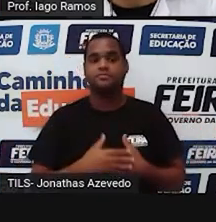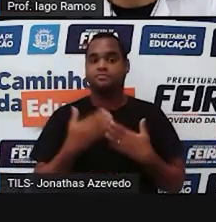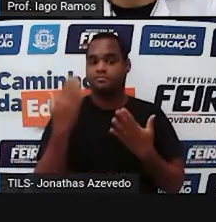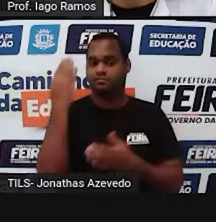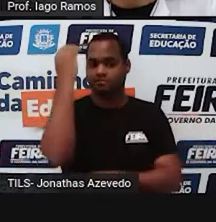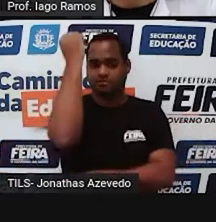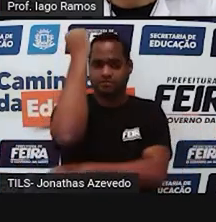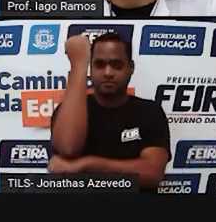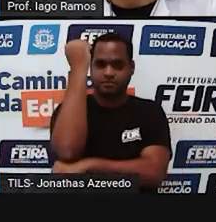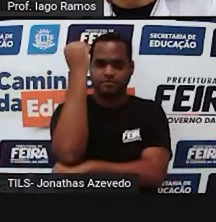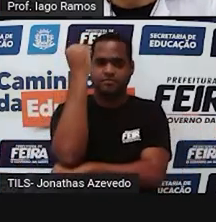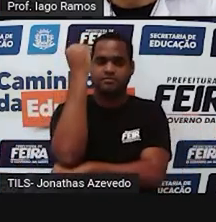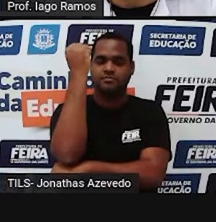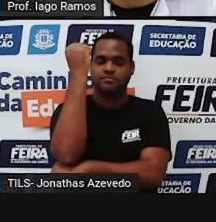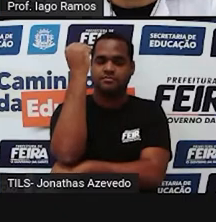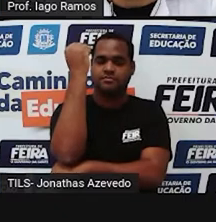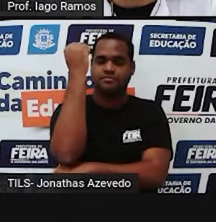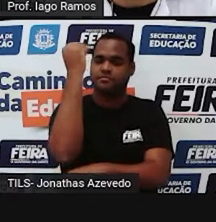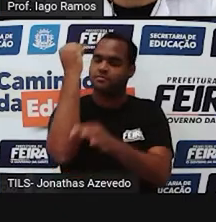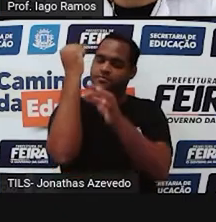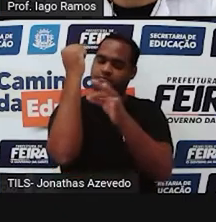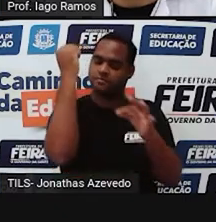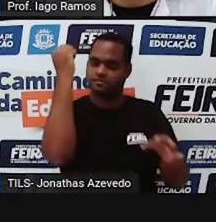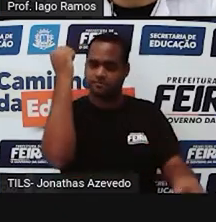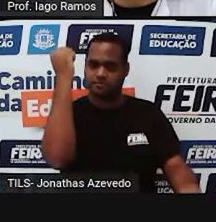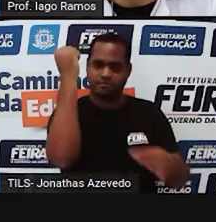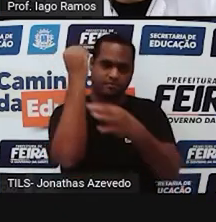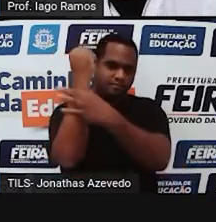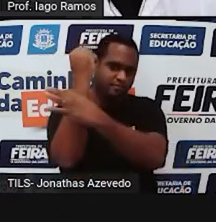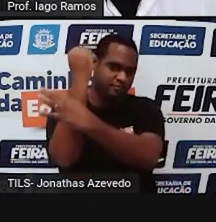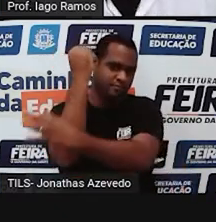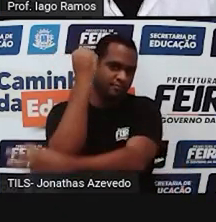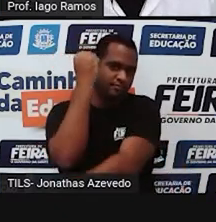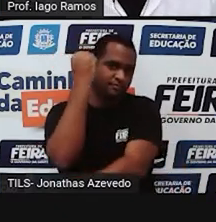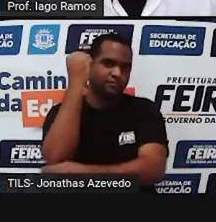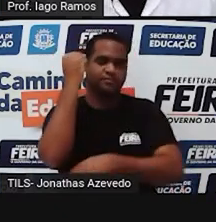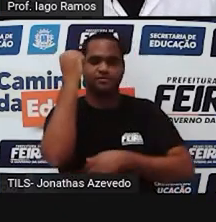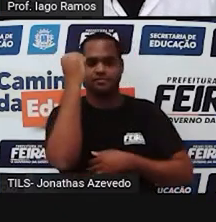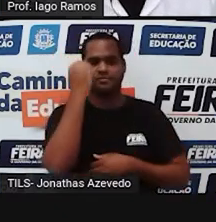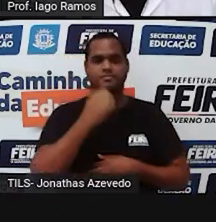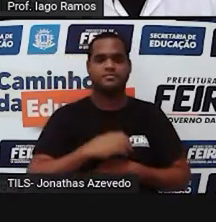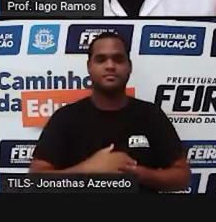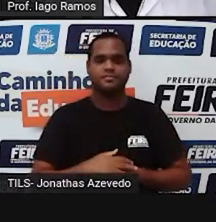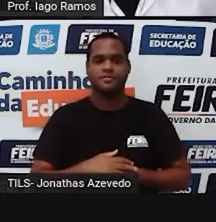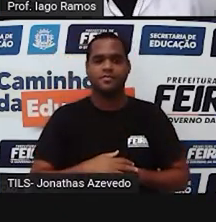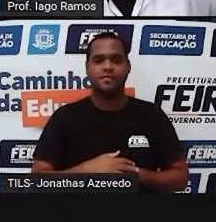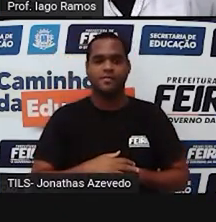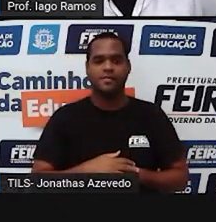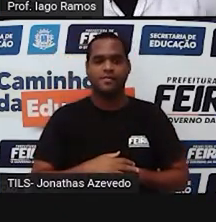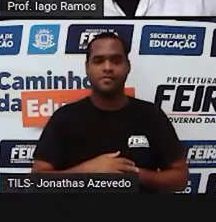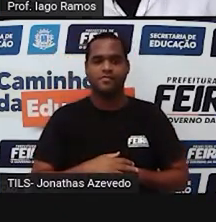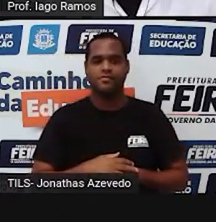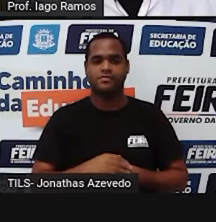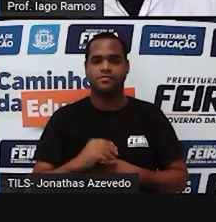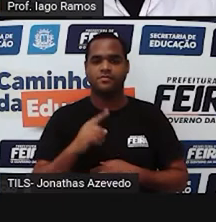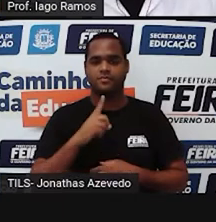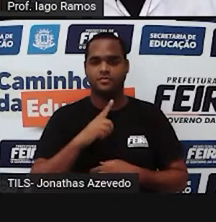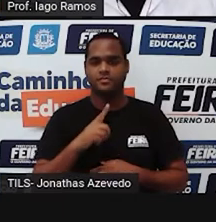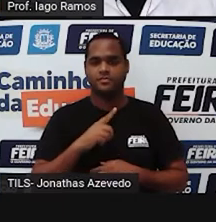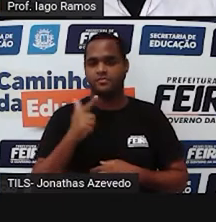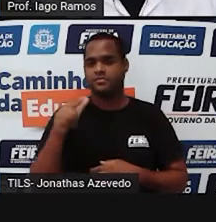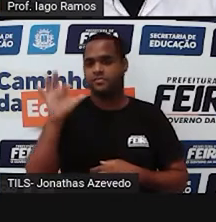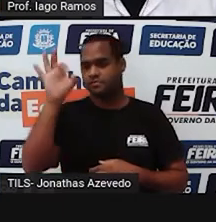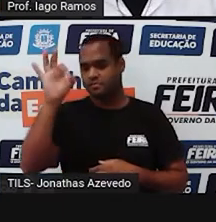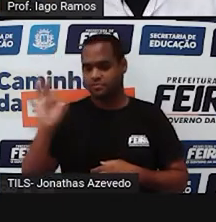forma aqui como está na figura uma corda na diagonal puxando